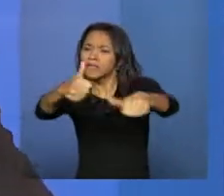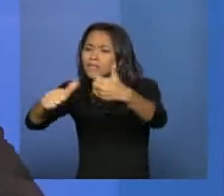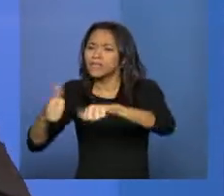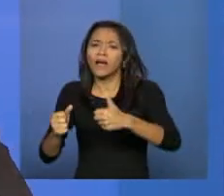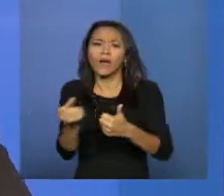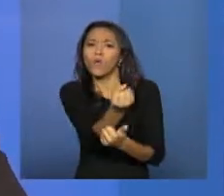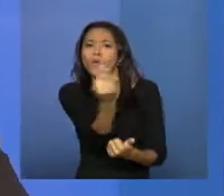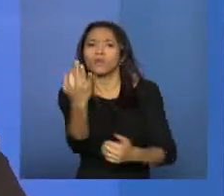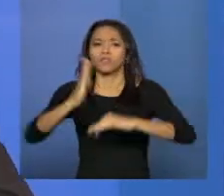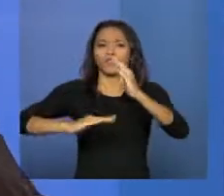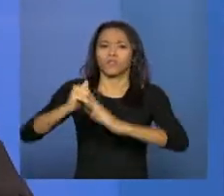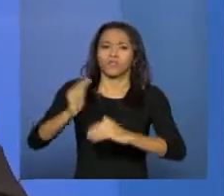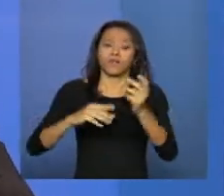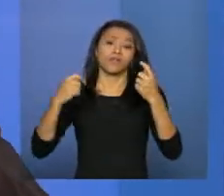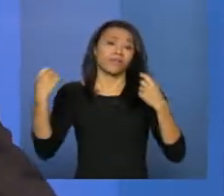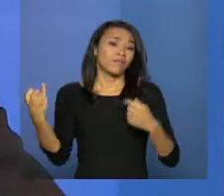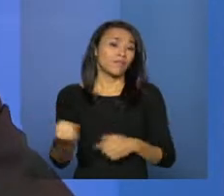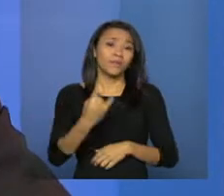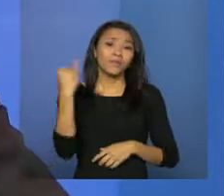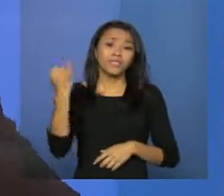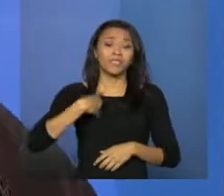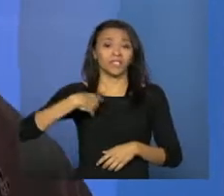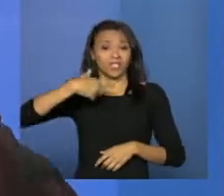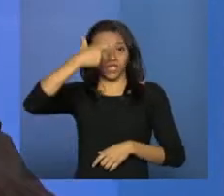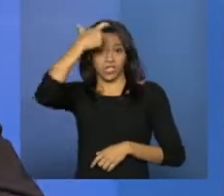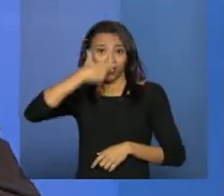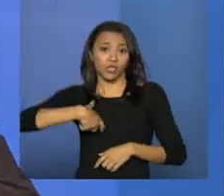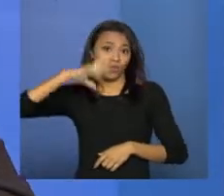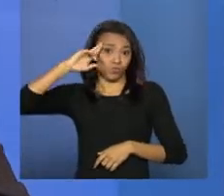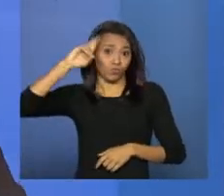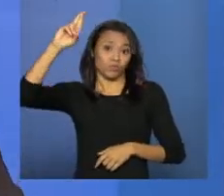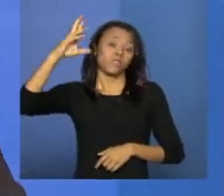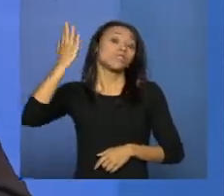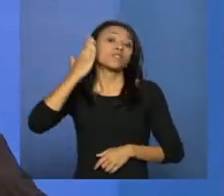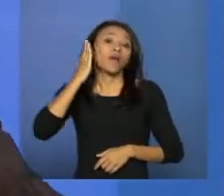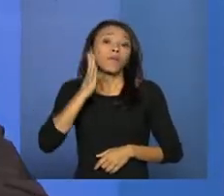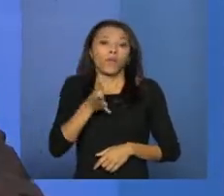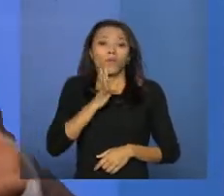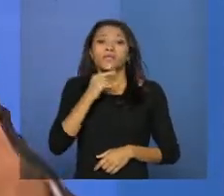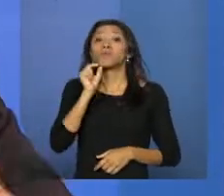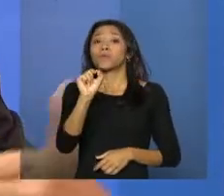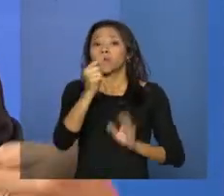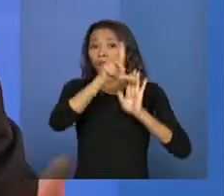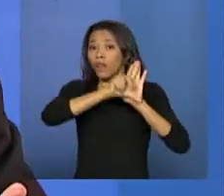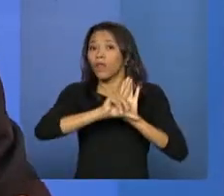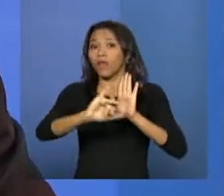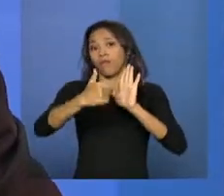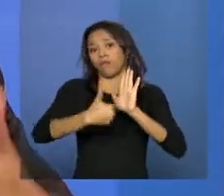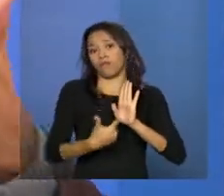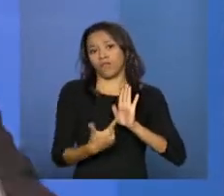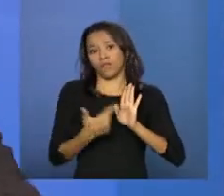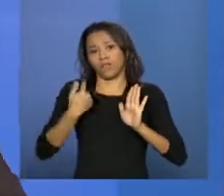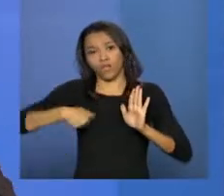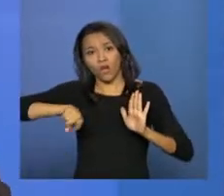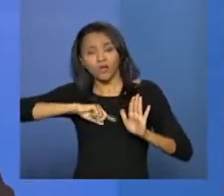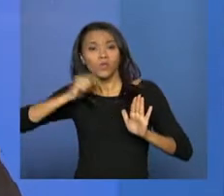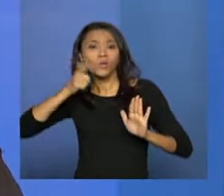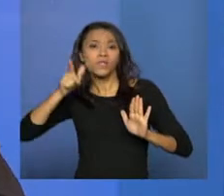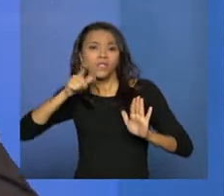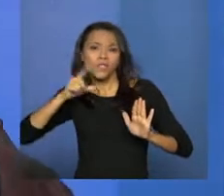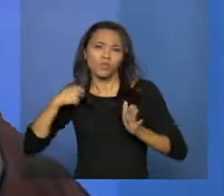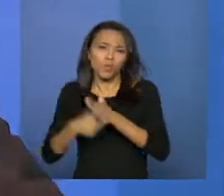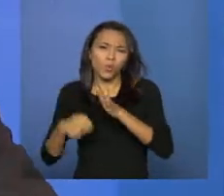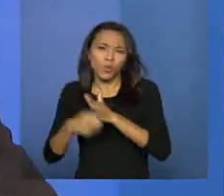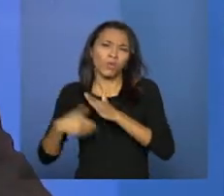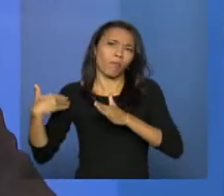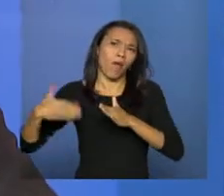as leis, que os gestores atualizem as leis municipais em consonância com os avanços que nós adquirimos ao longo desses 10